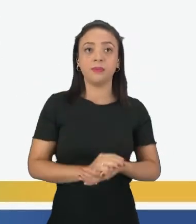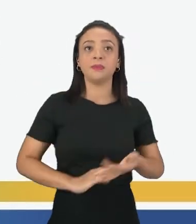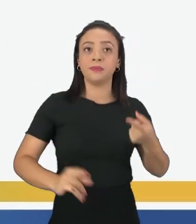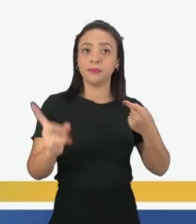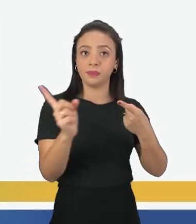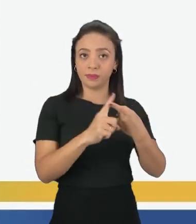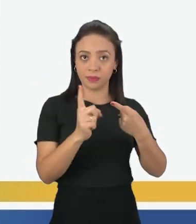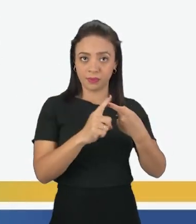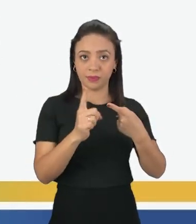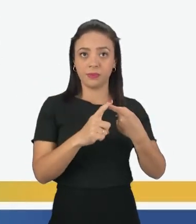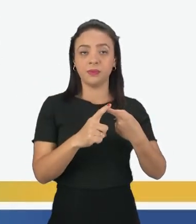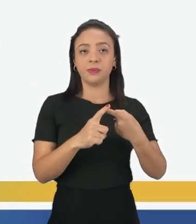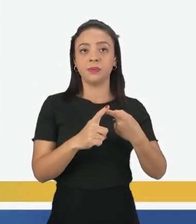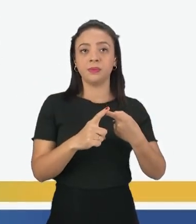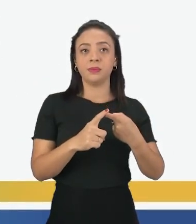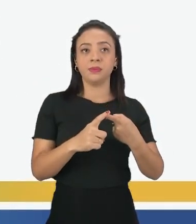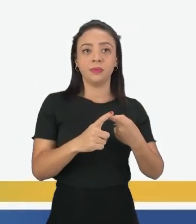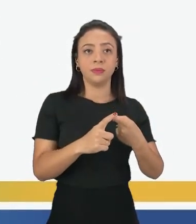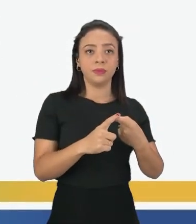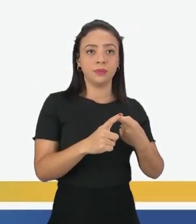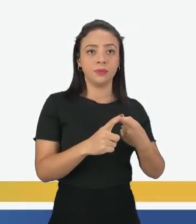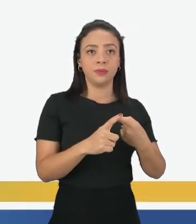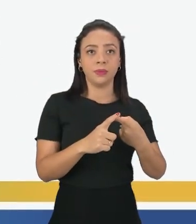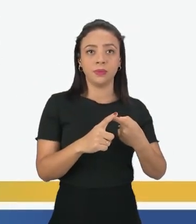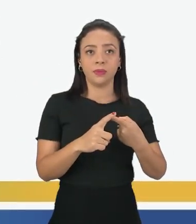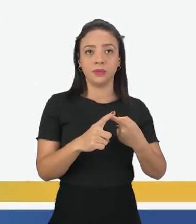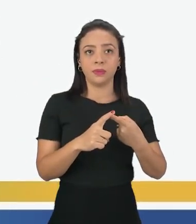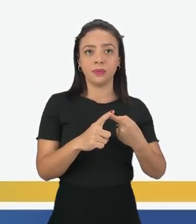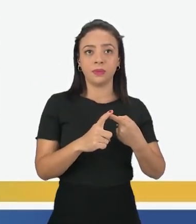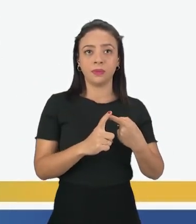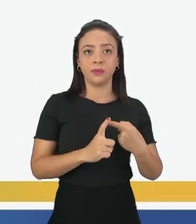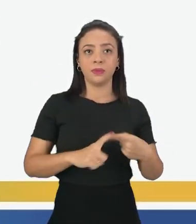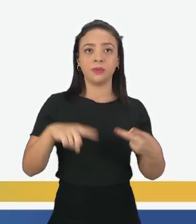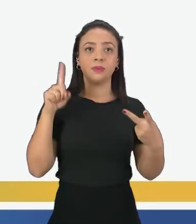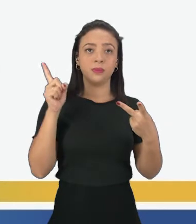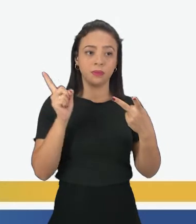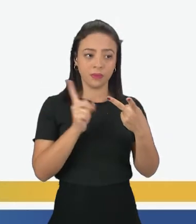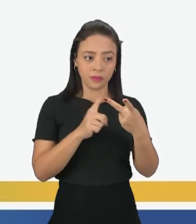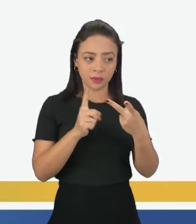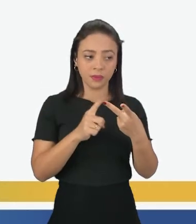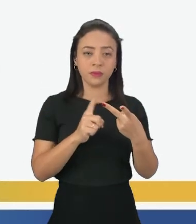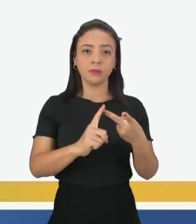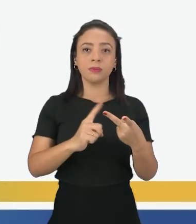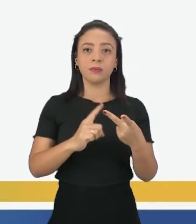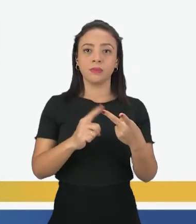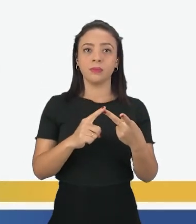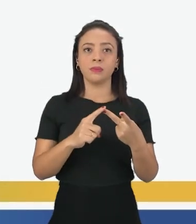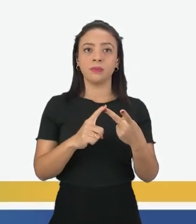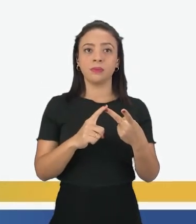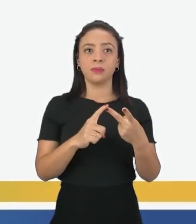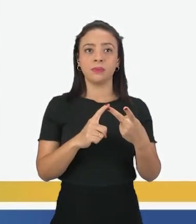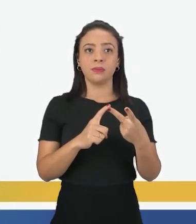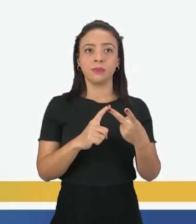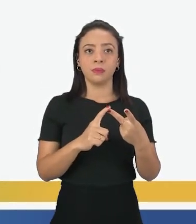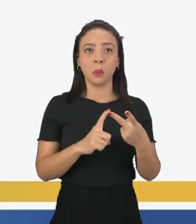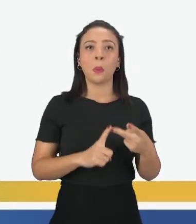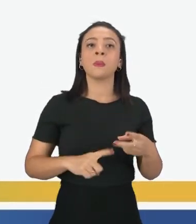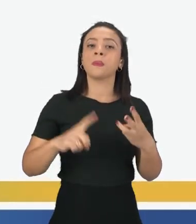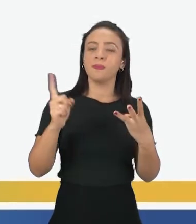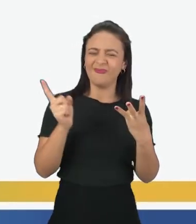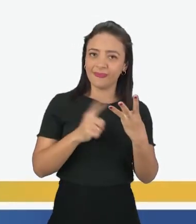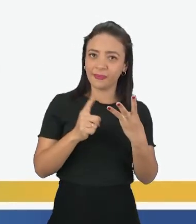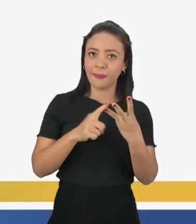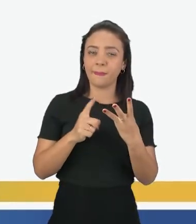I'm fine, thanks. I'm okay, thanks. I'm